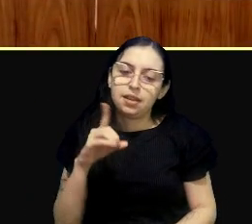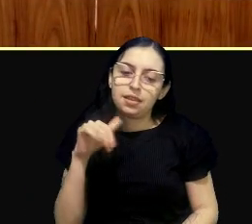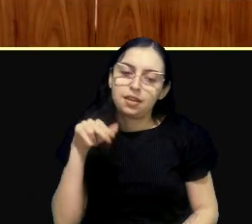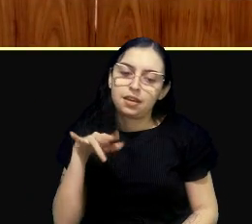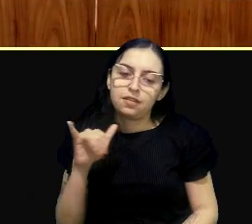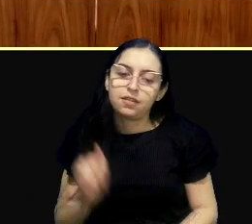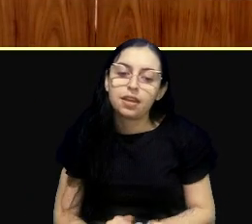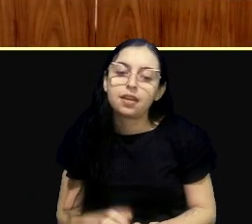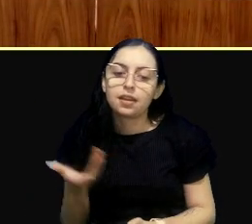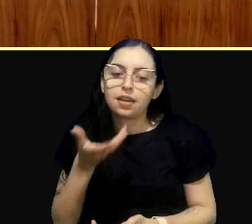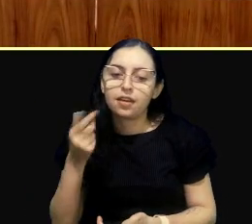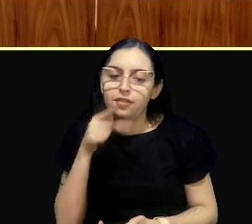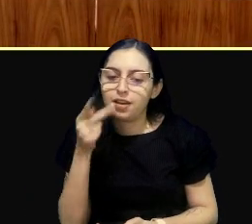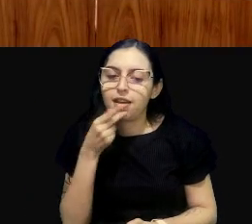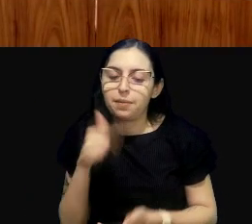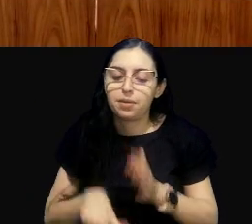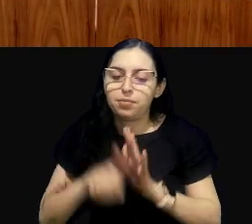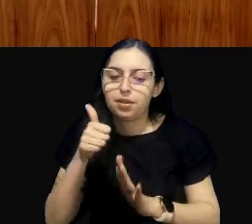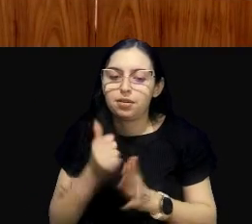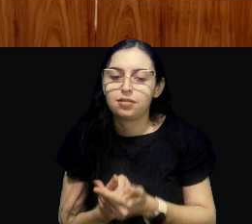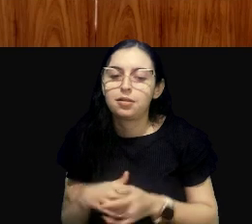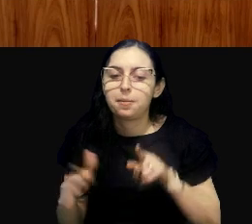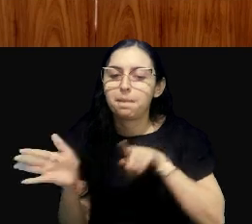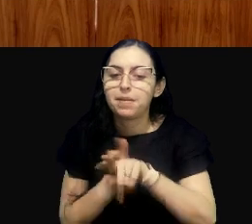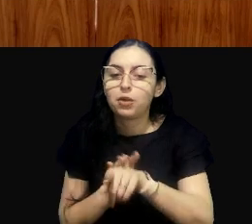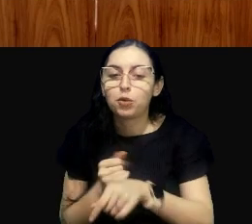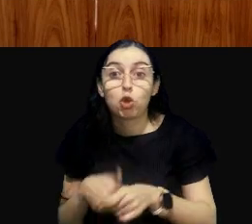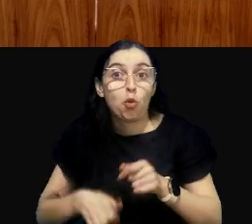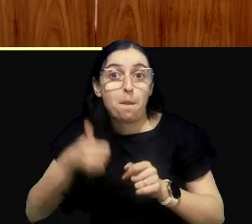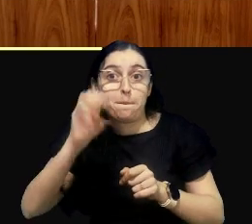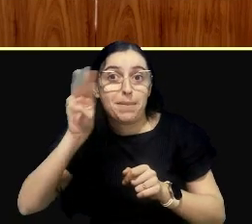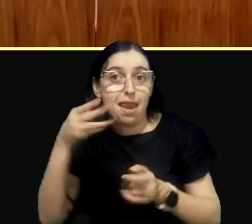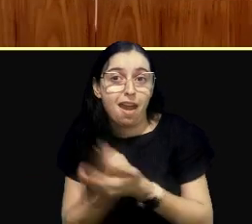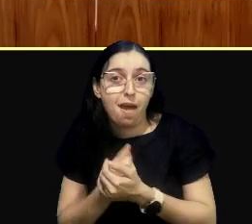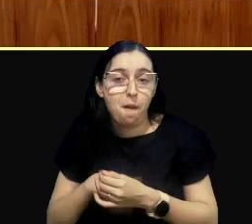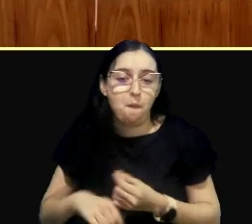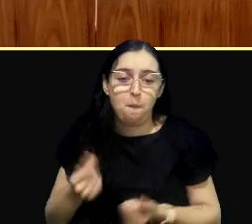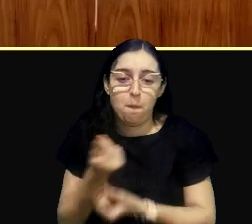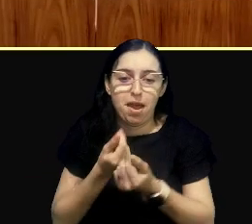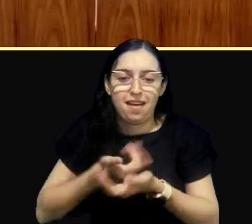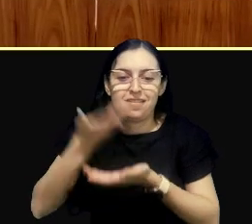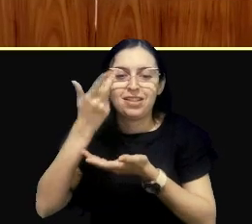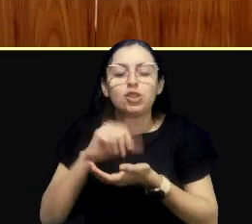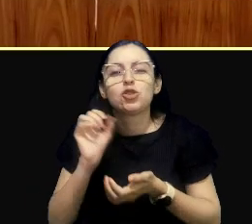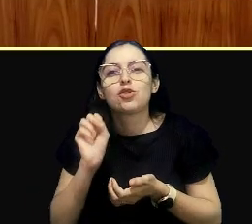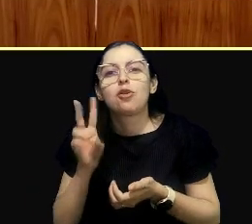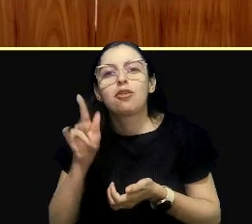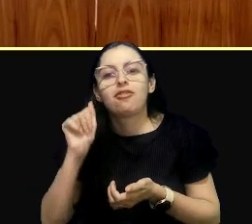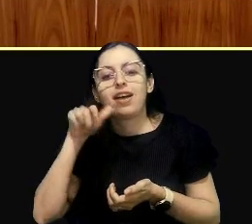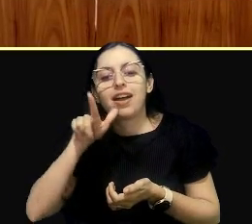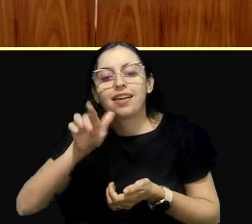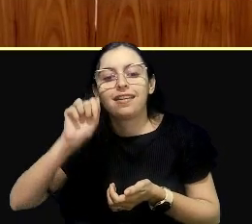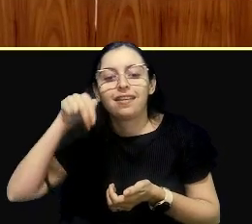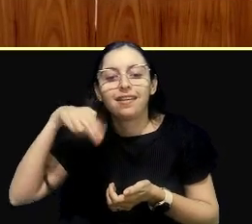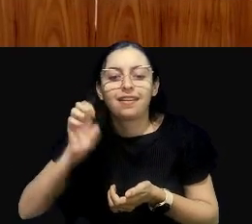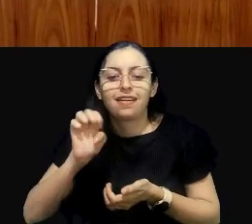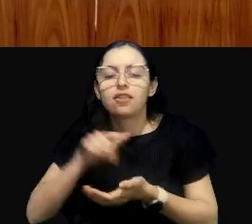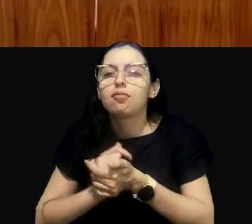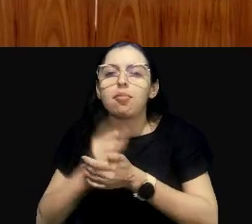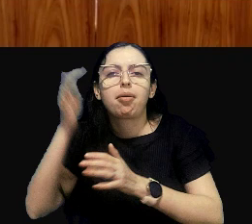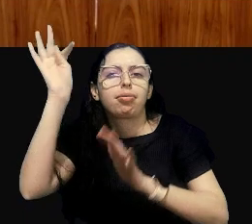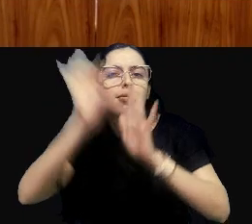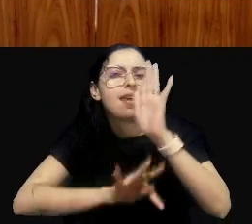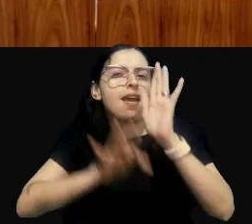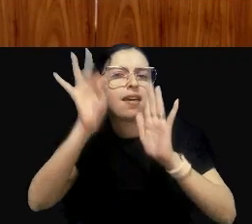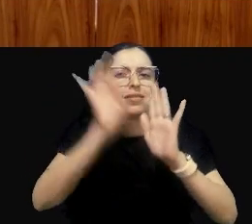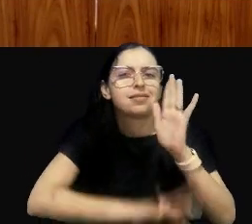responder primeiro? Posso, pergunta de um milhão também, aquelas perguntas que nem o Wagner falou, que valem aí teses e teses de